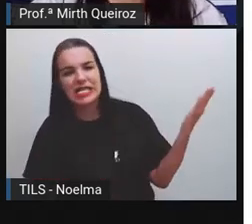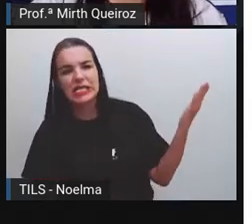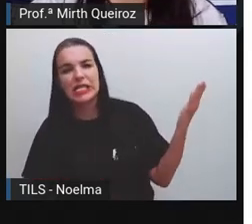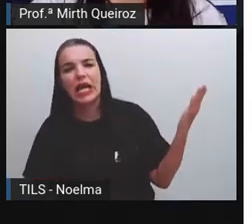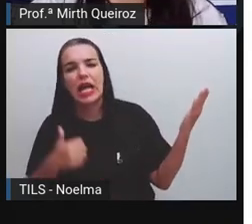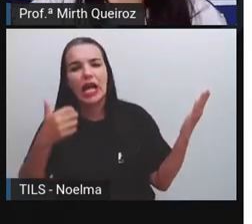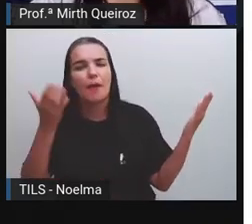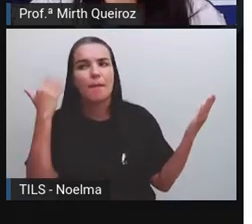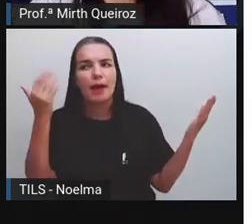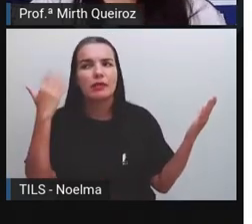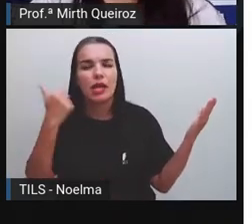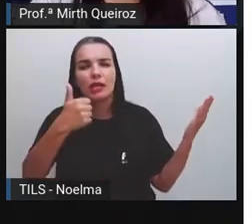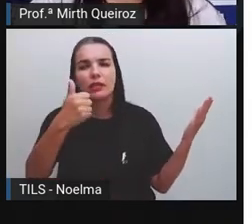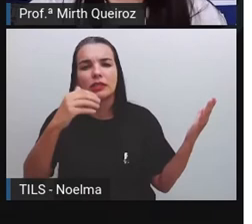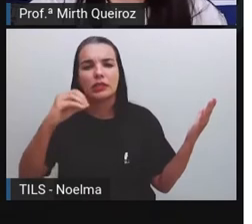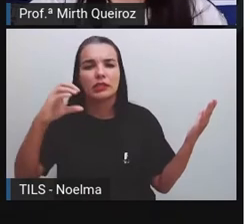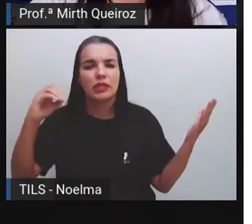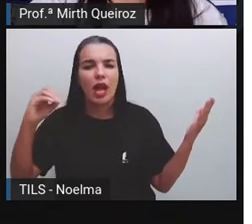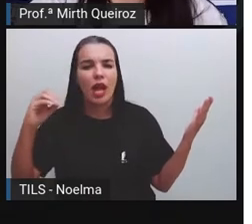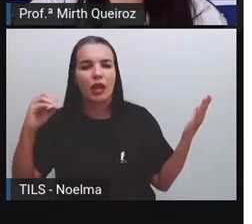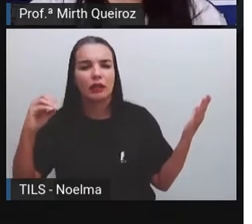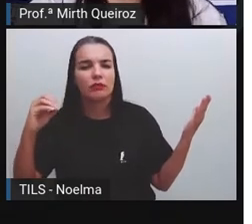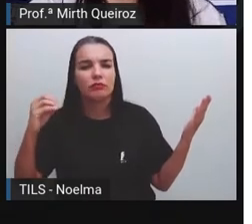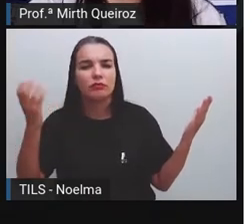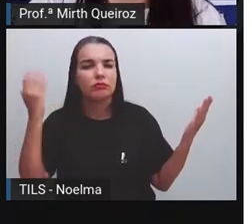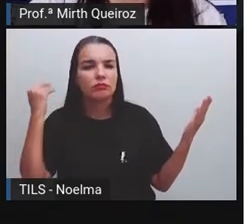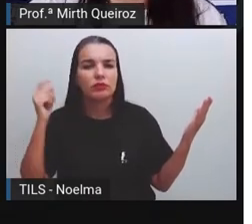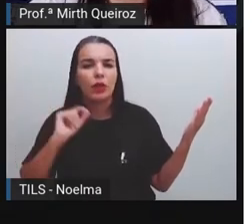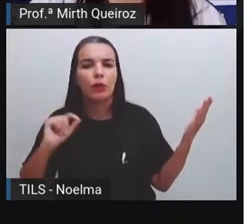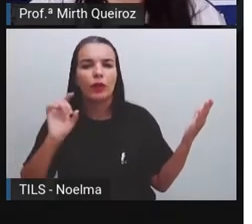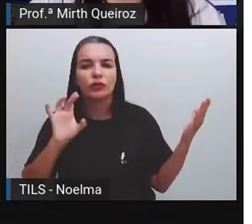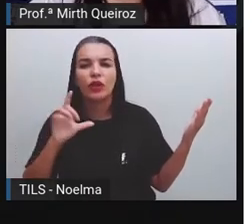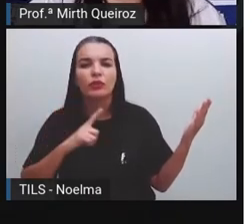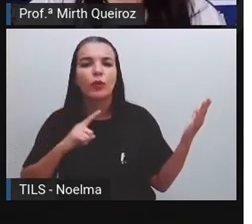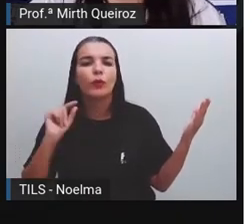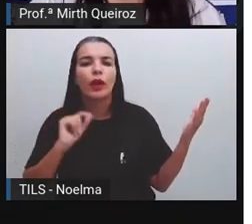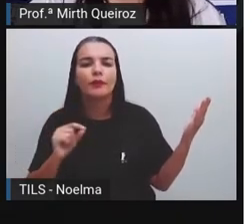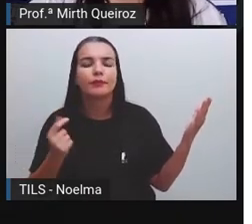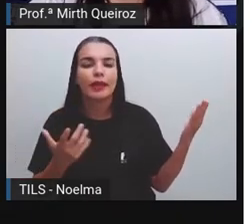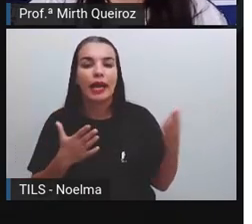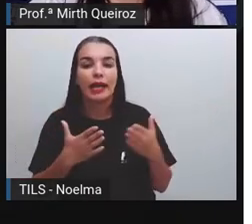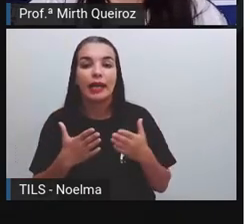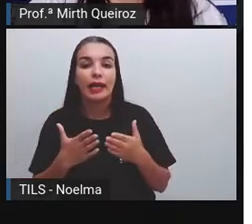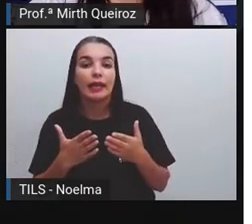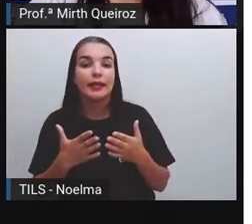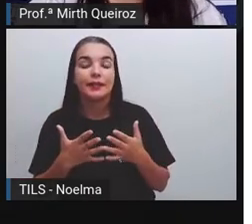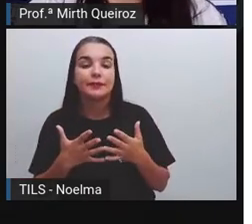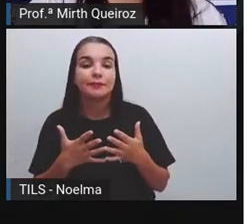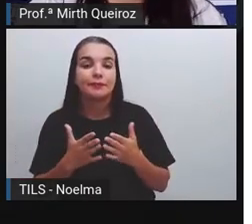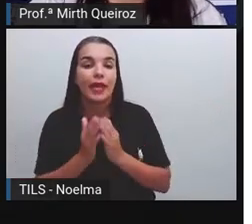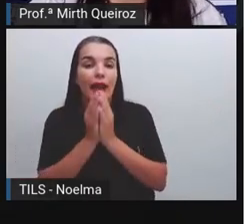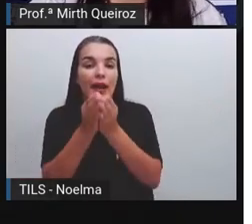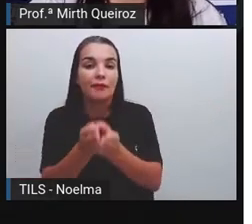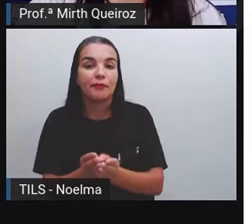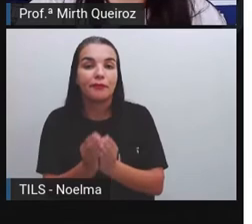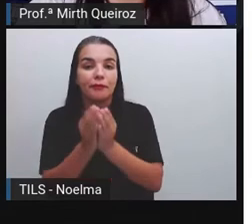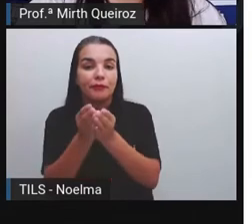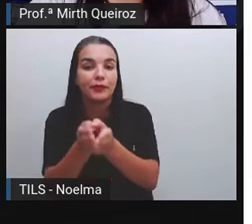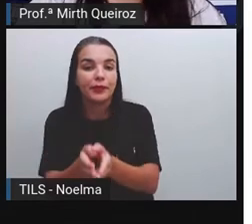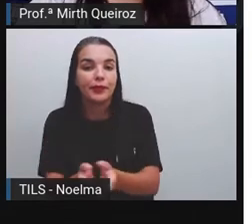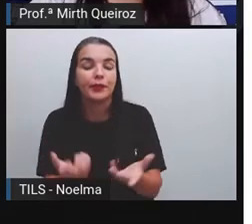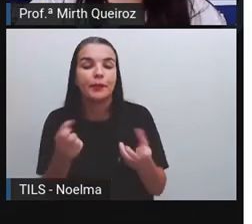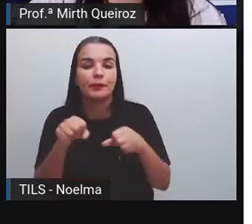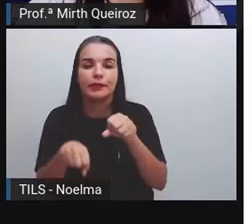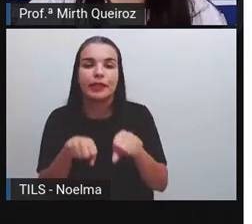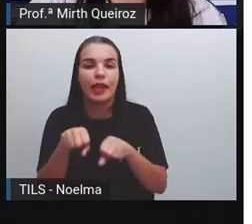carroças, o trem, alguns carros mais antigos, né? Os navios e a própria